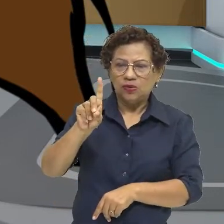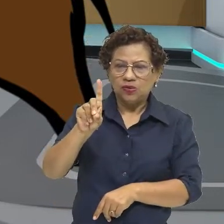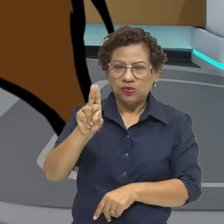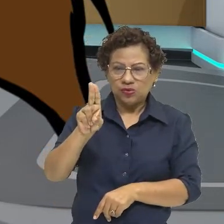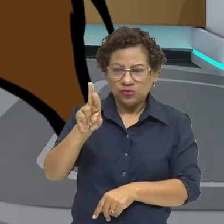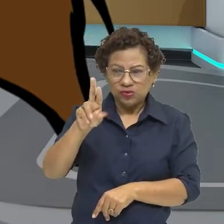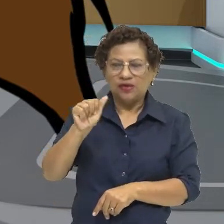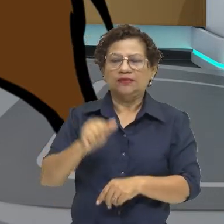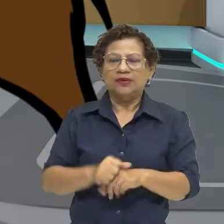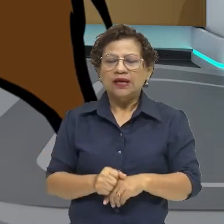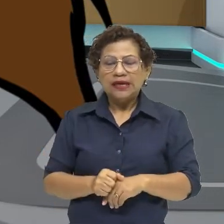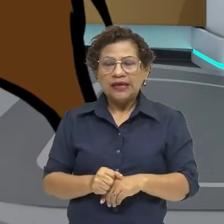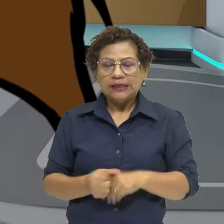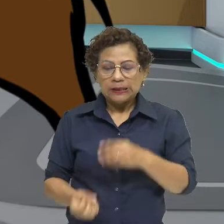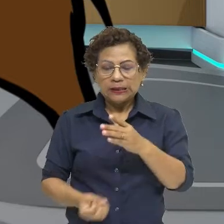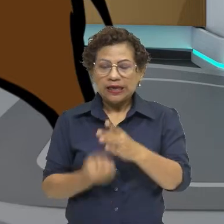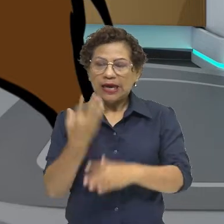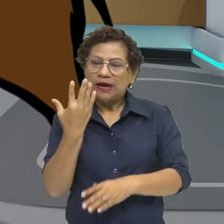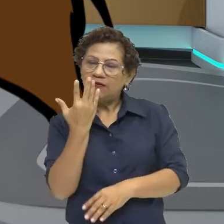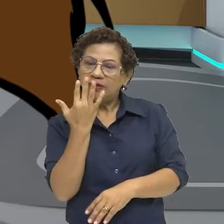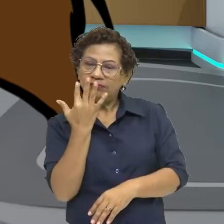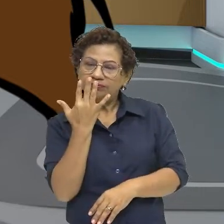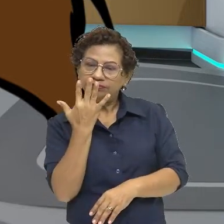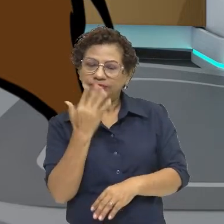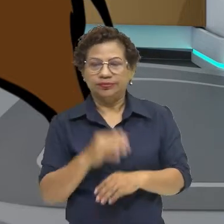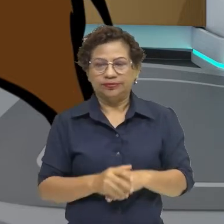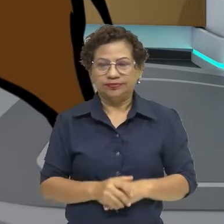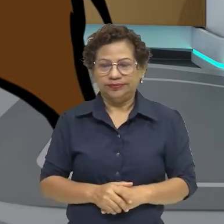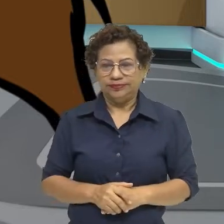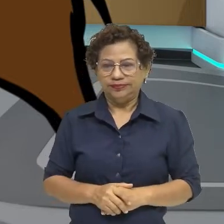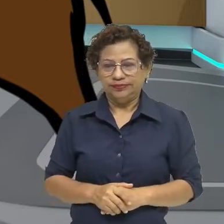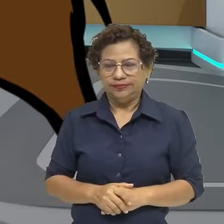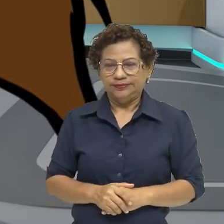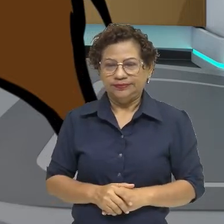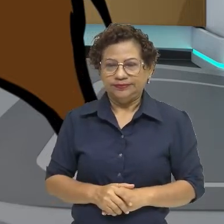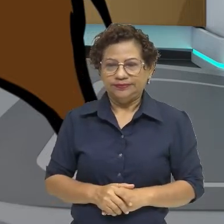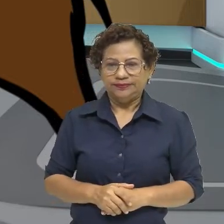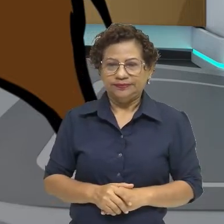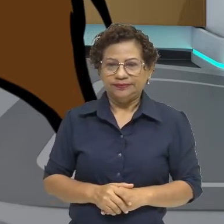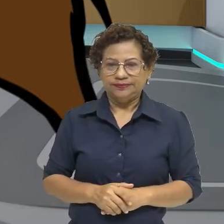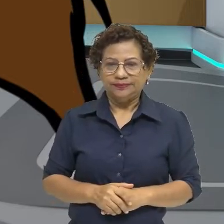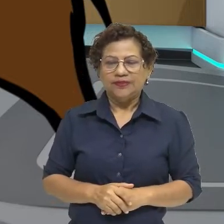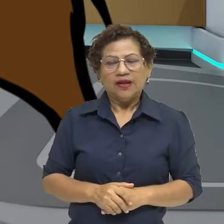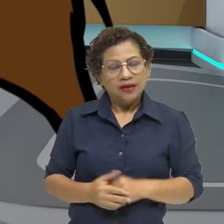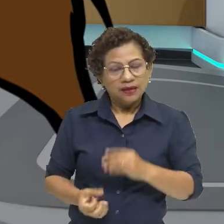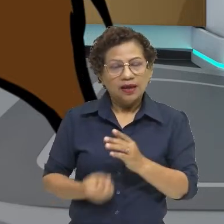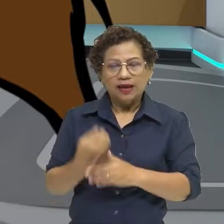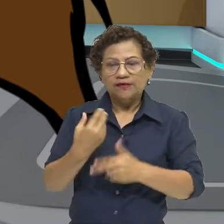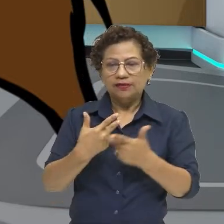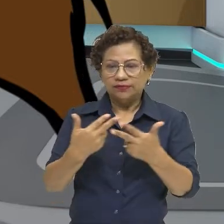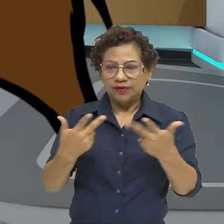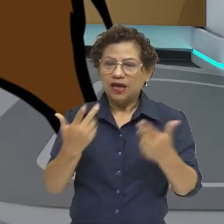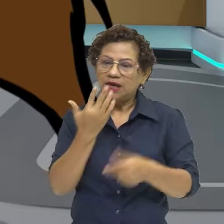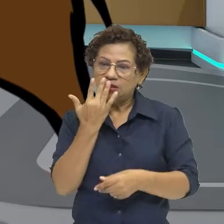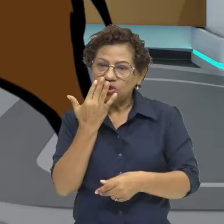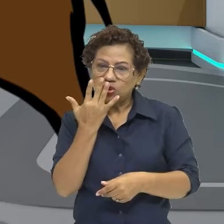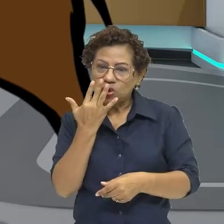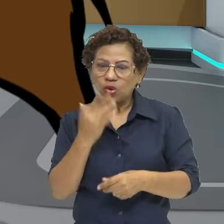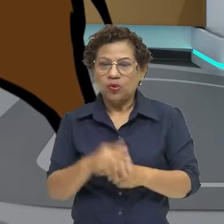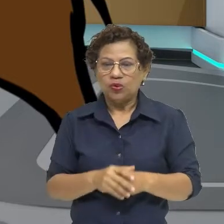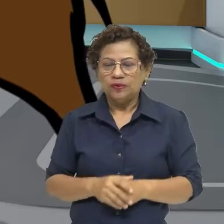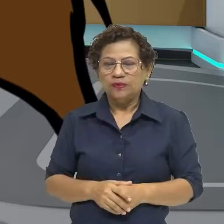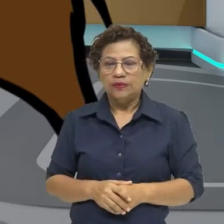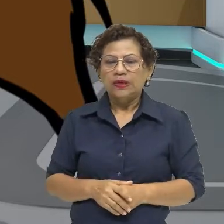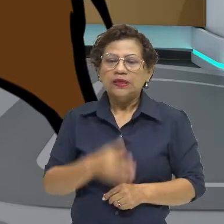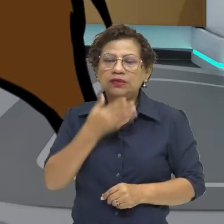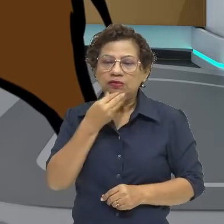sua tinta, né? Vamos chamar assim, que era chamada de pigmento, certo? Então, esse homem fazia uma pintura naturalista,